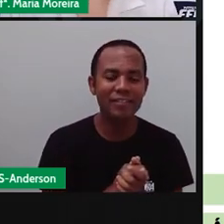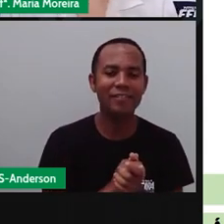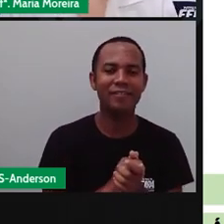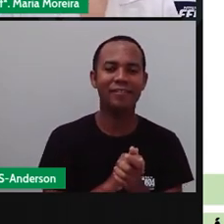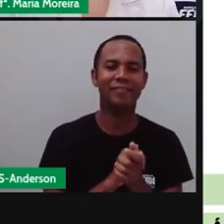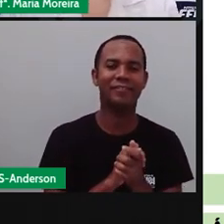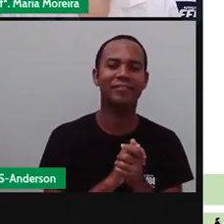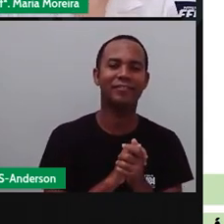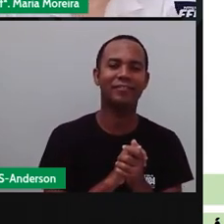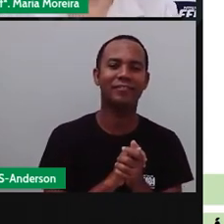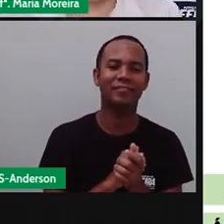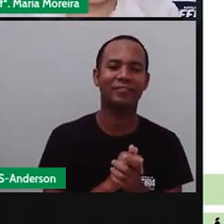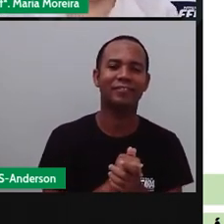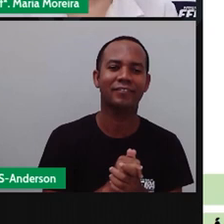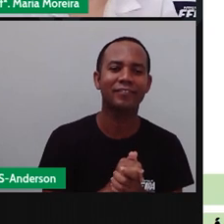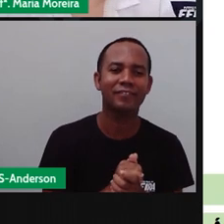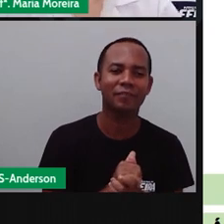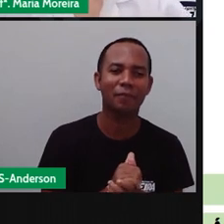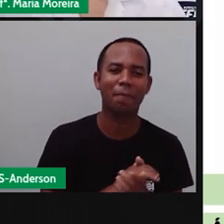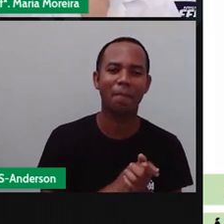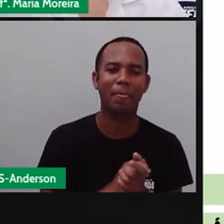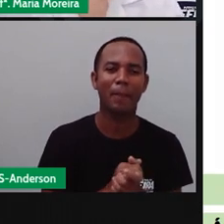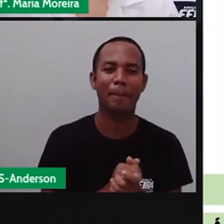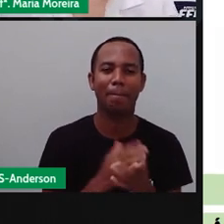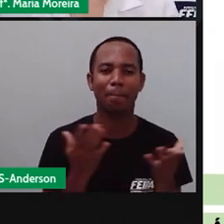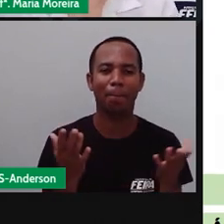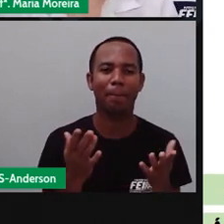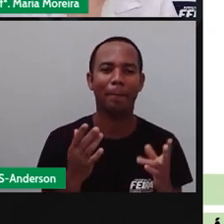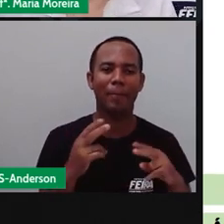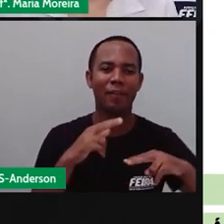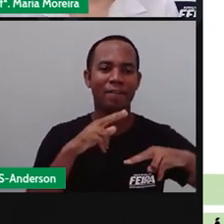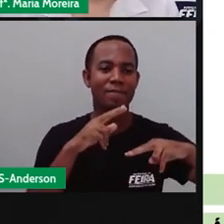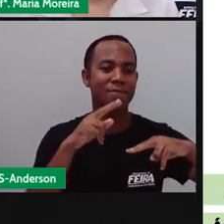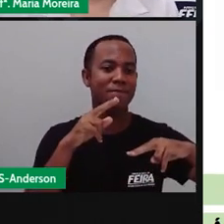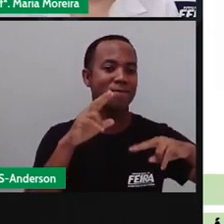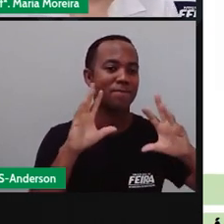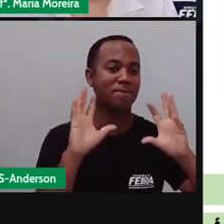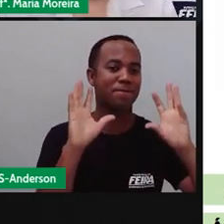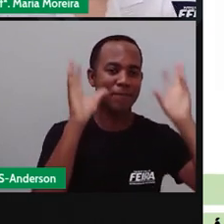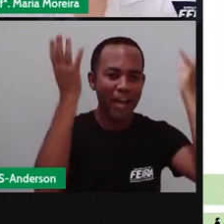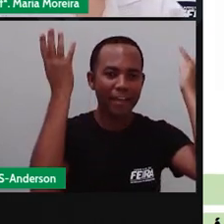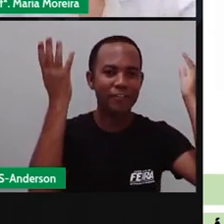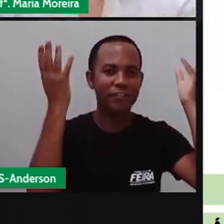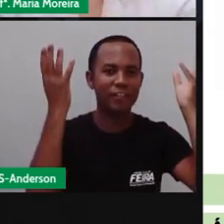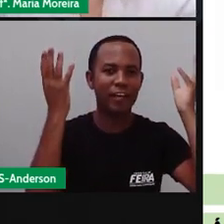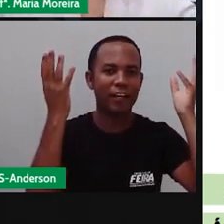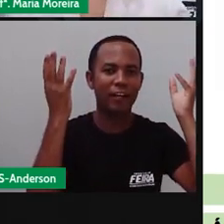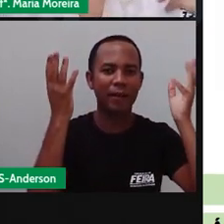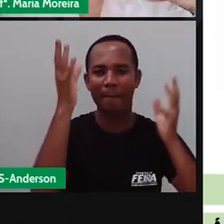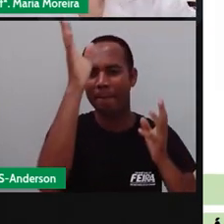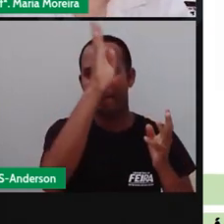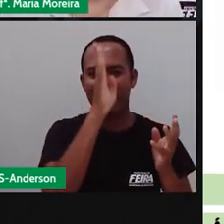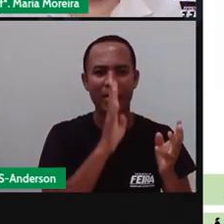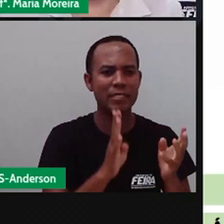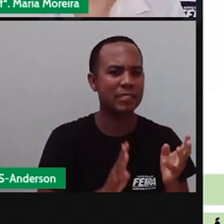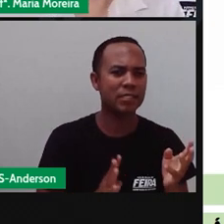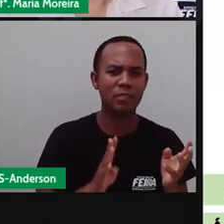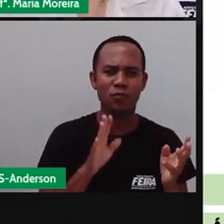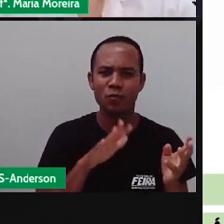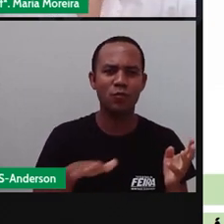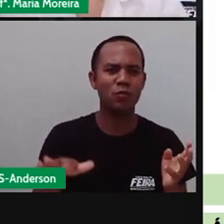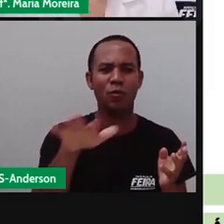Ah, até que enfim, uma animação aí, festas populares e tradicionais do Brasil, falou em festa, a